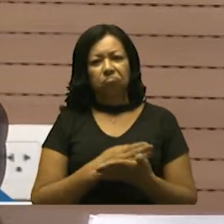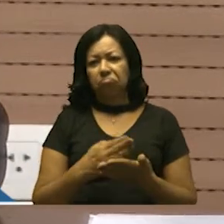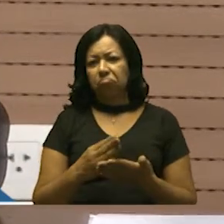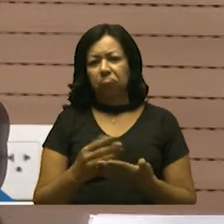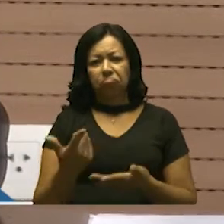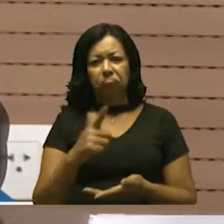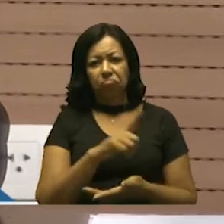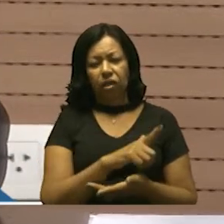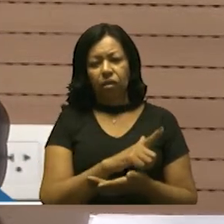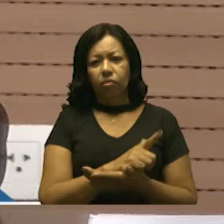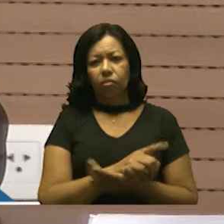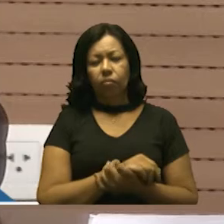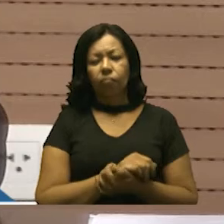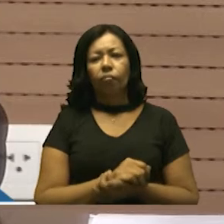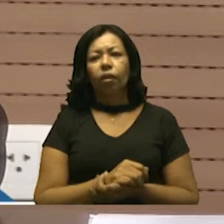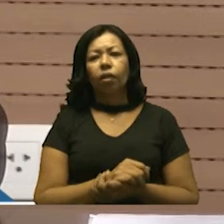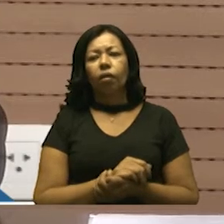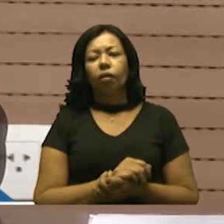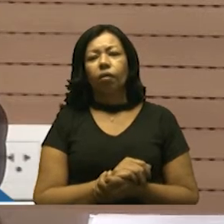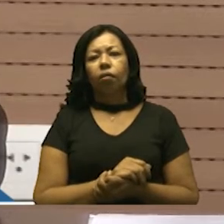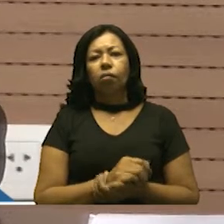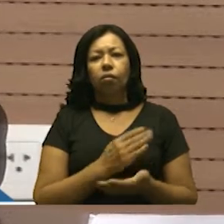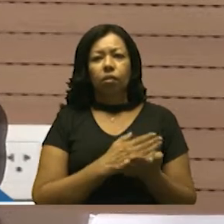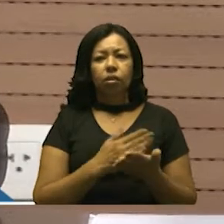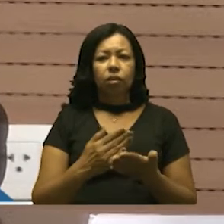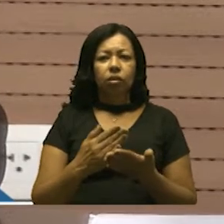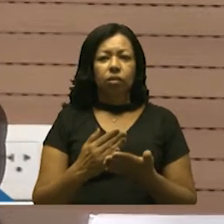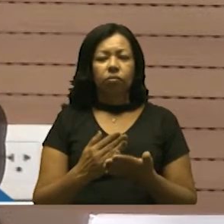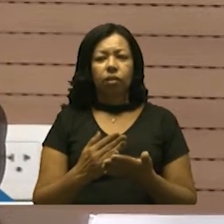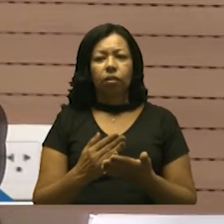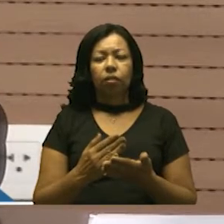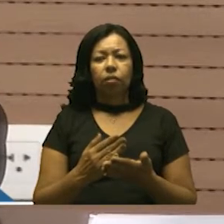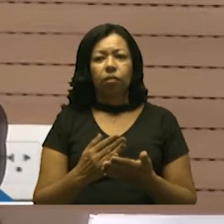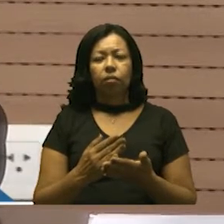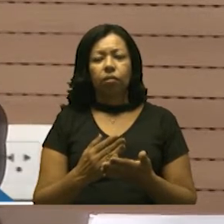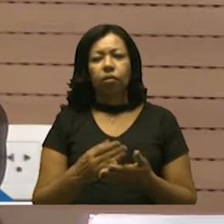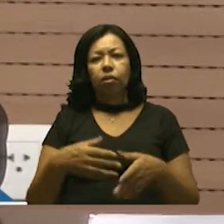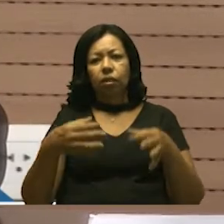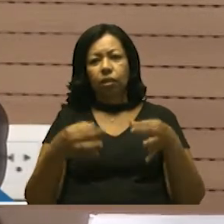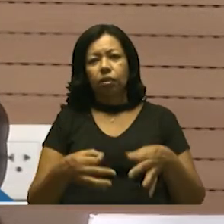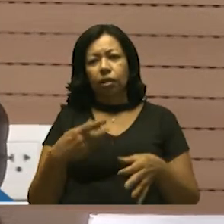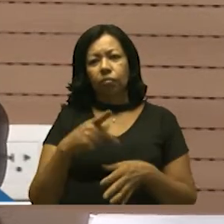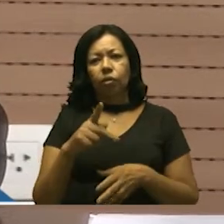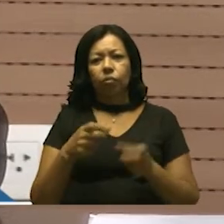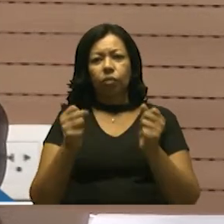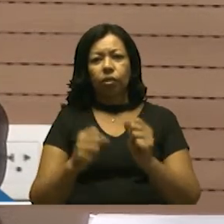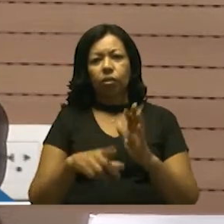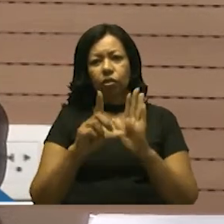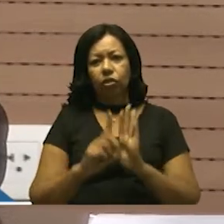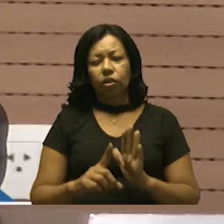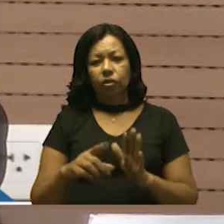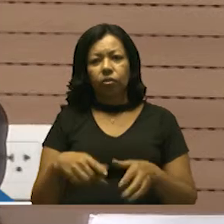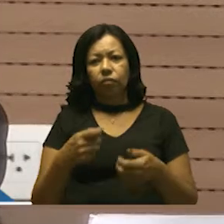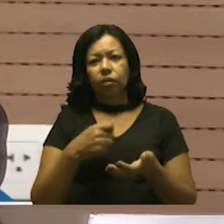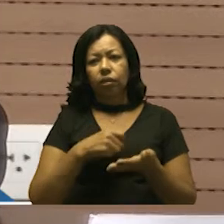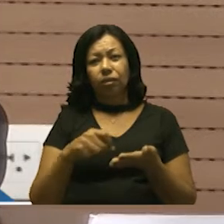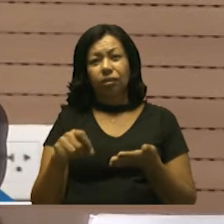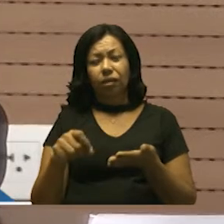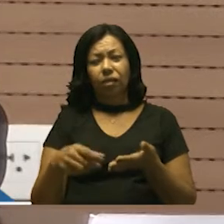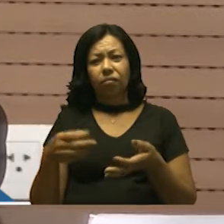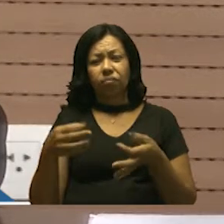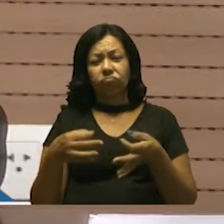A iniciativa se adequa aos pressupostos de origem do Poder Legislativo e está redigida em